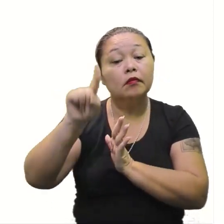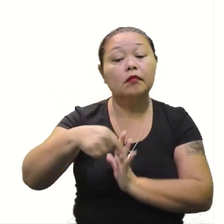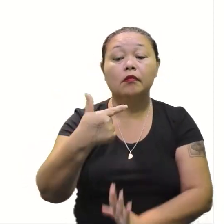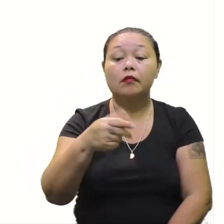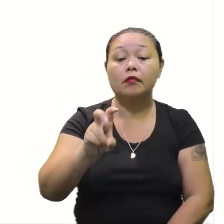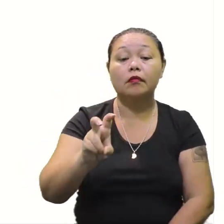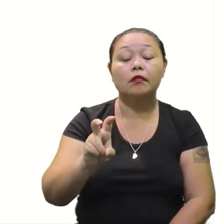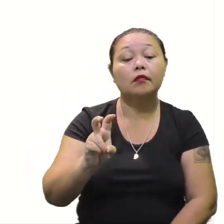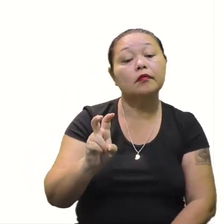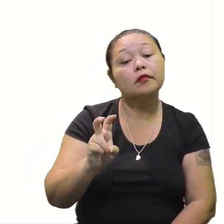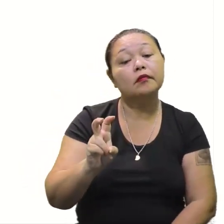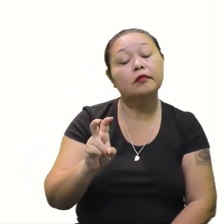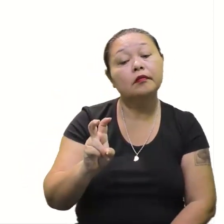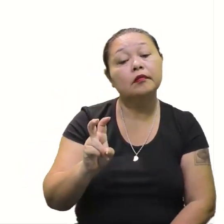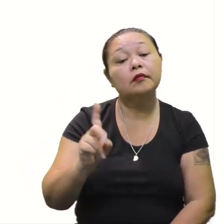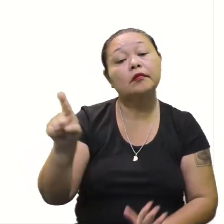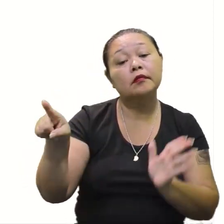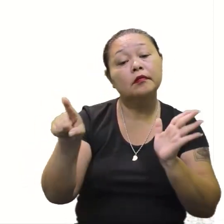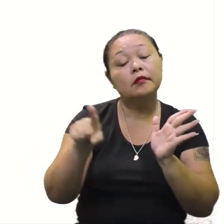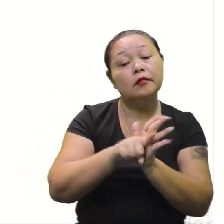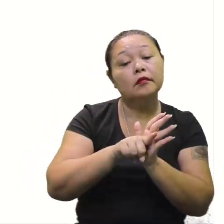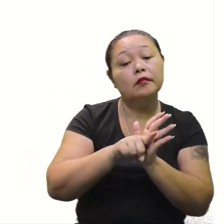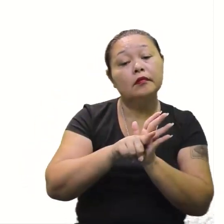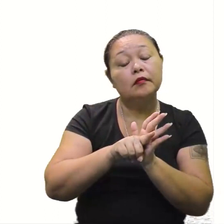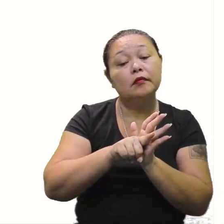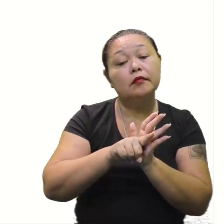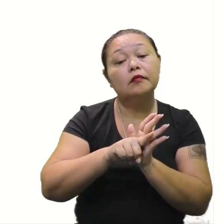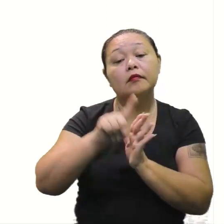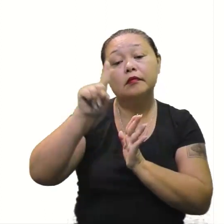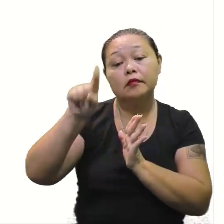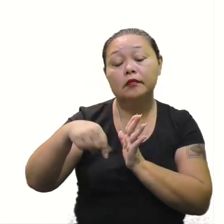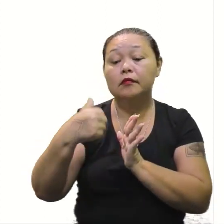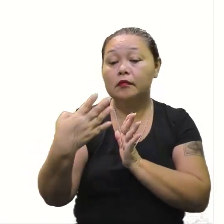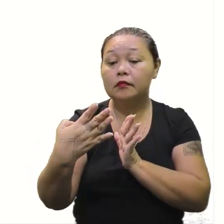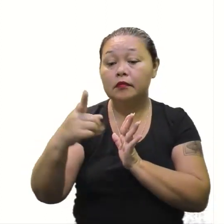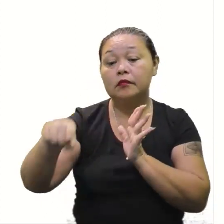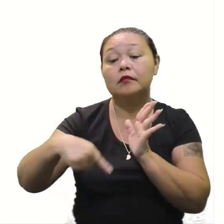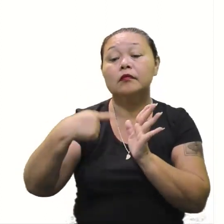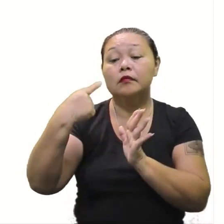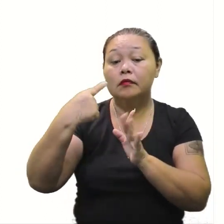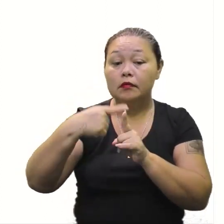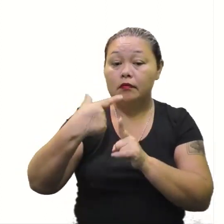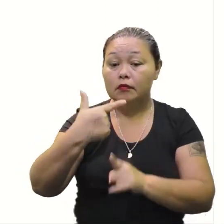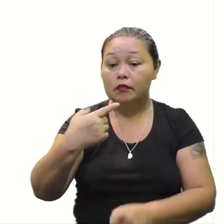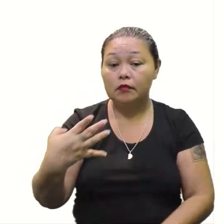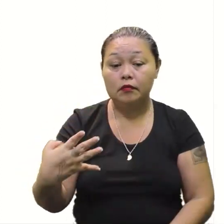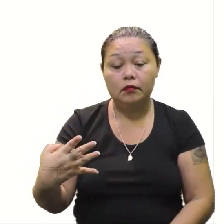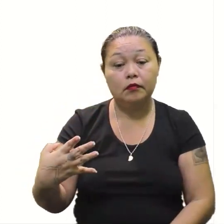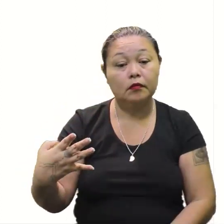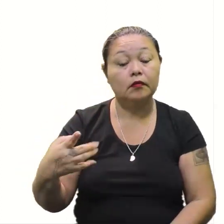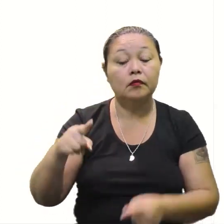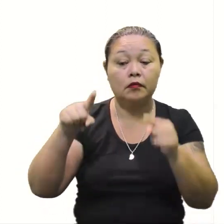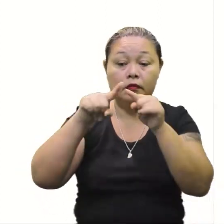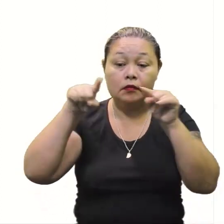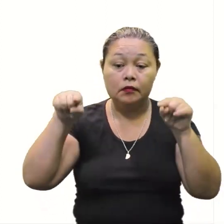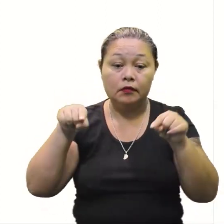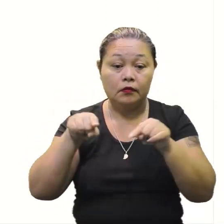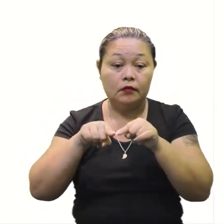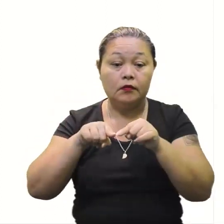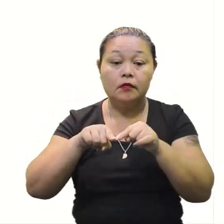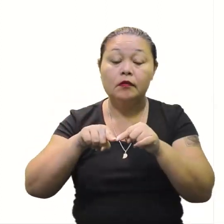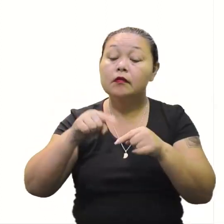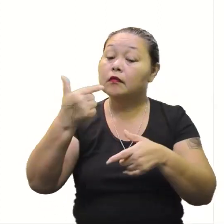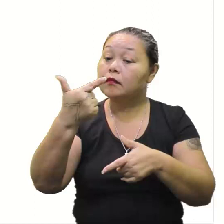25. 25. Menos 4 vezes 1? 4. 4 vezes 6? 24. 24. O delta, então,